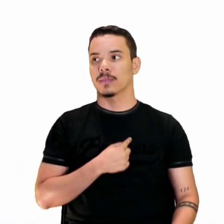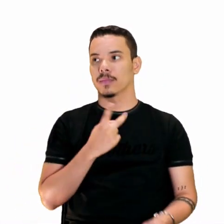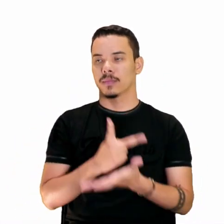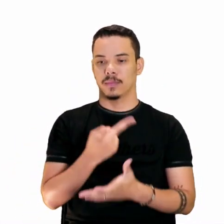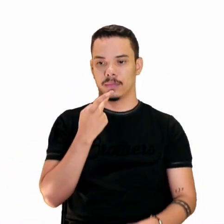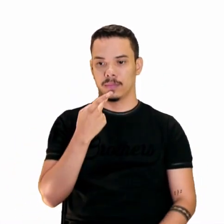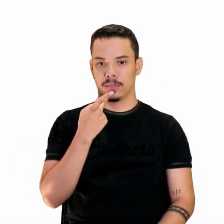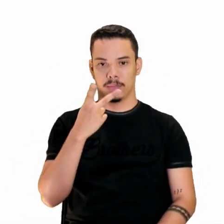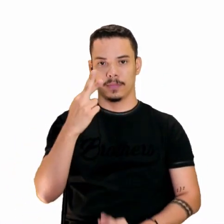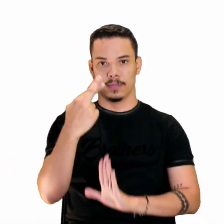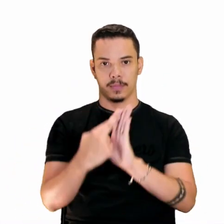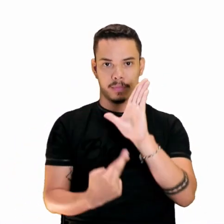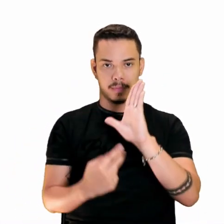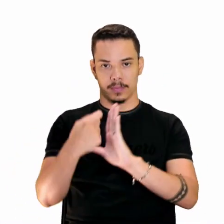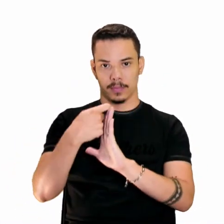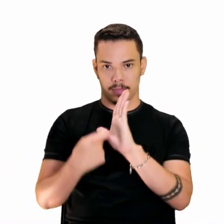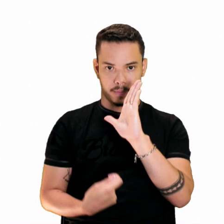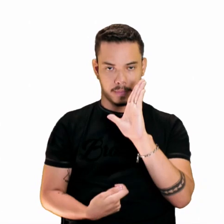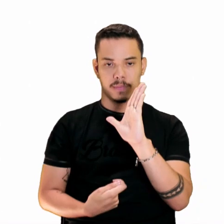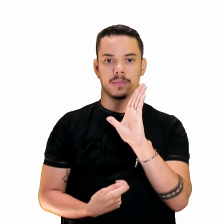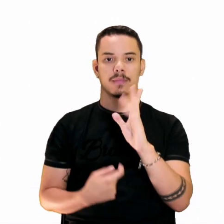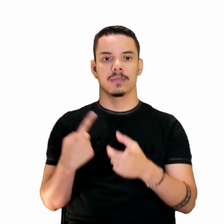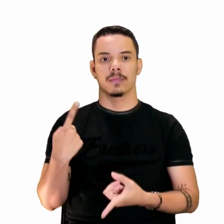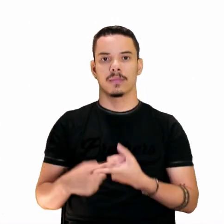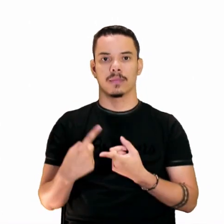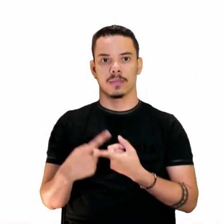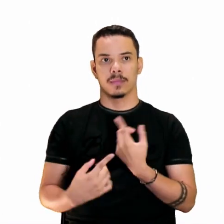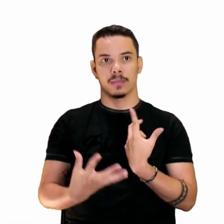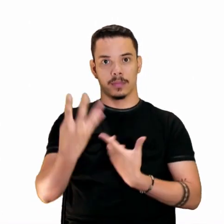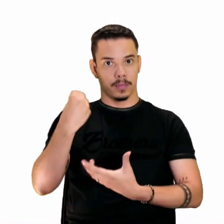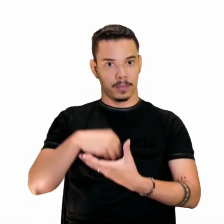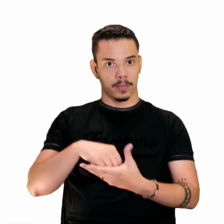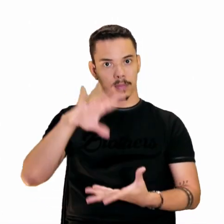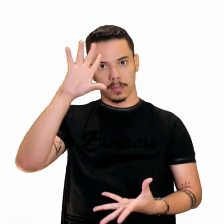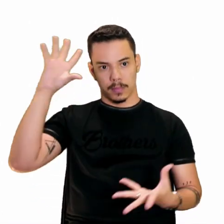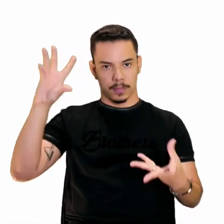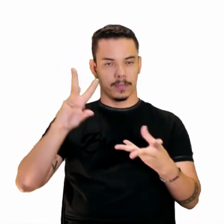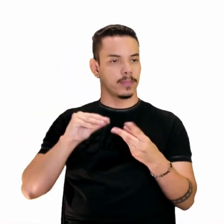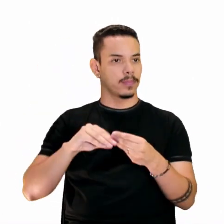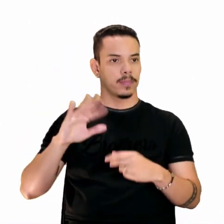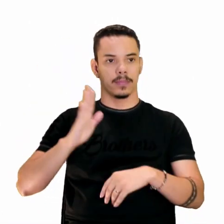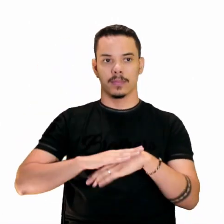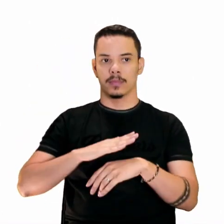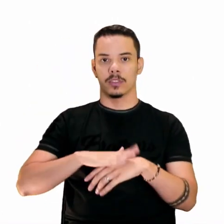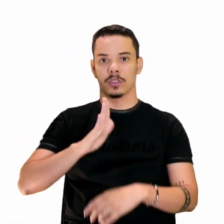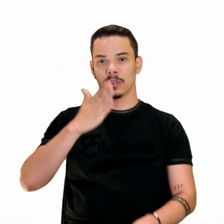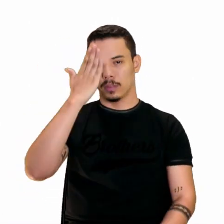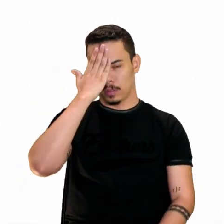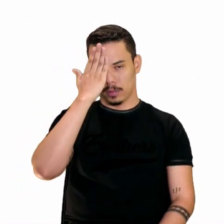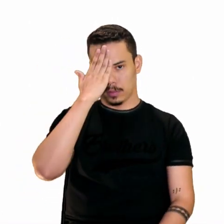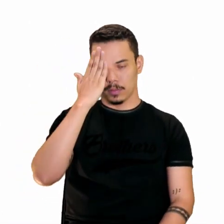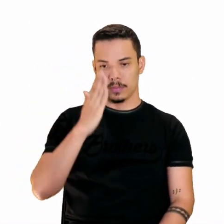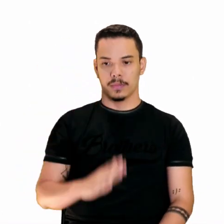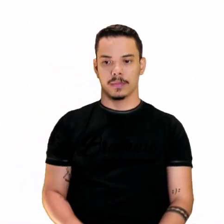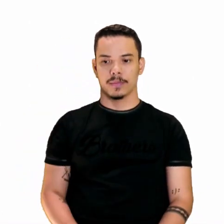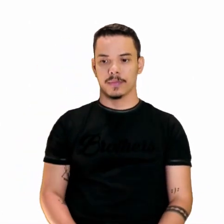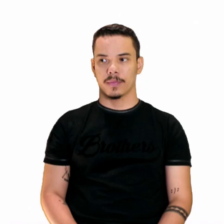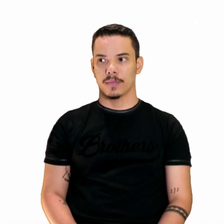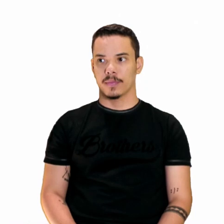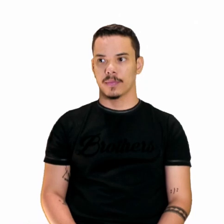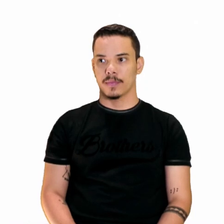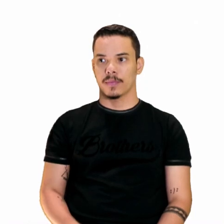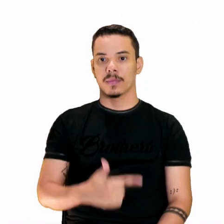trazer essa palavra, esse processo lá na redação, na conclusão. Tá? Mas lá, nós vamos falar direitinho. Vamos ao